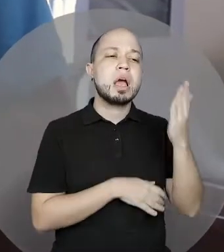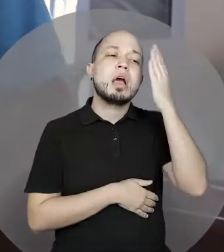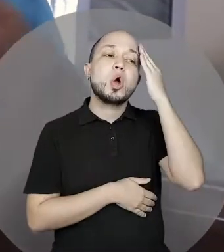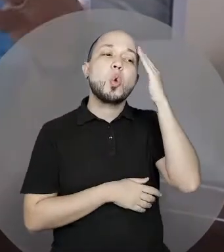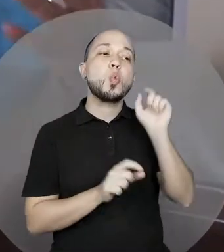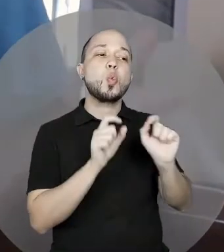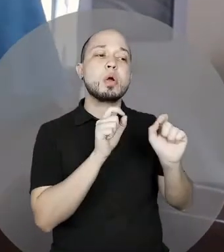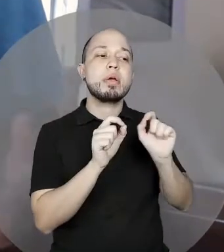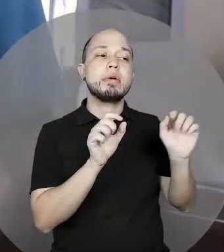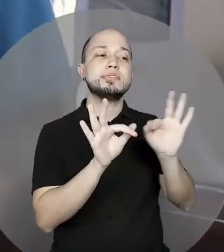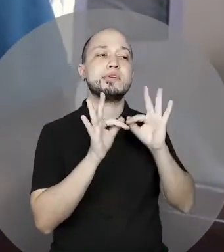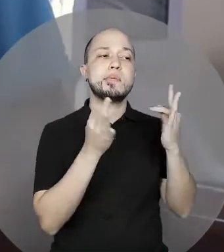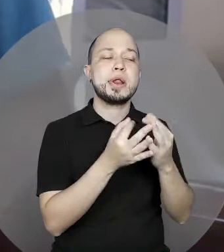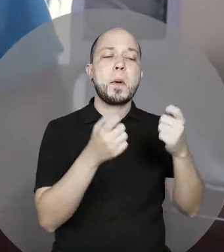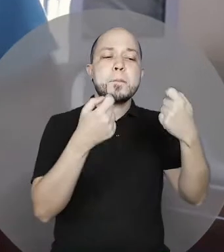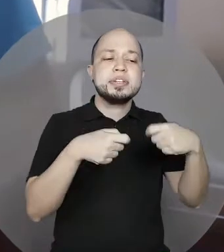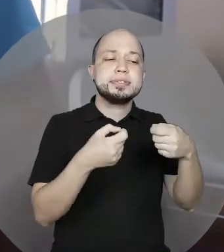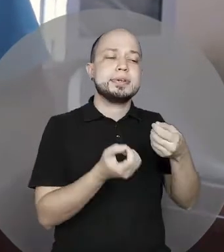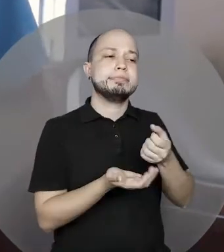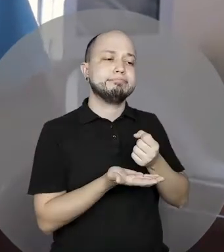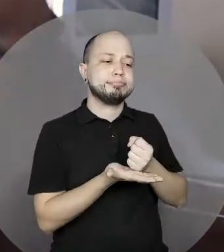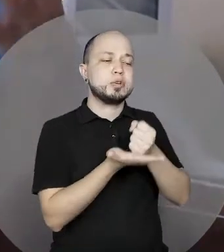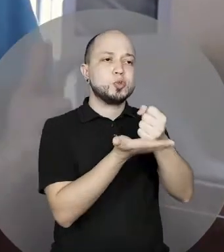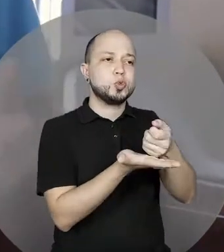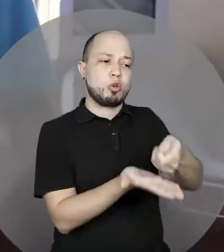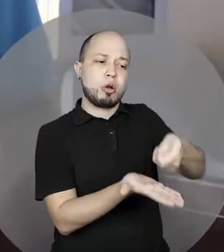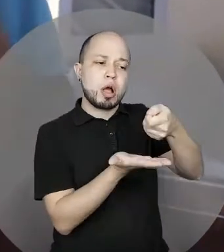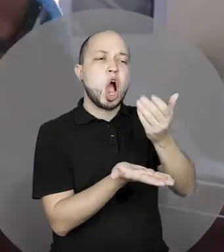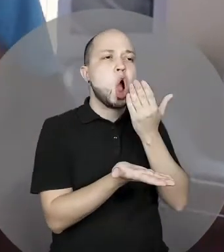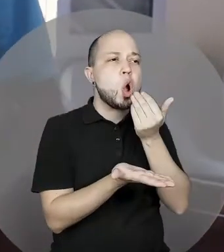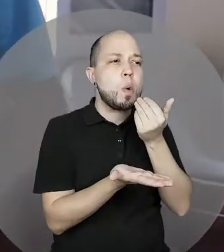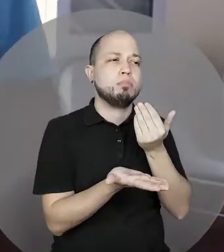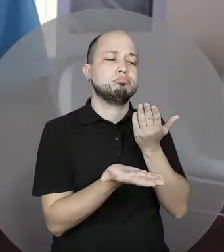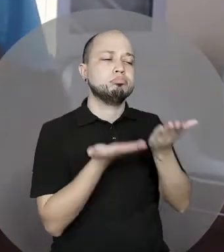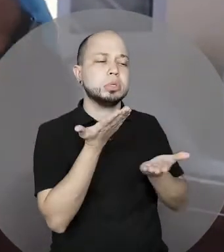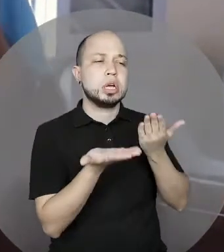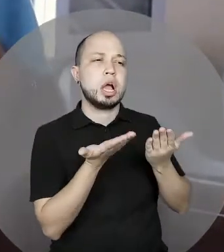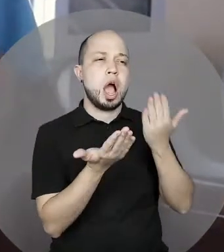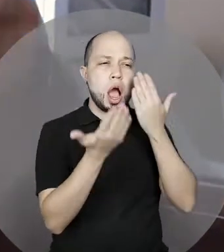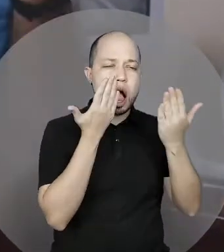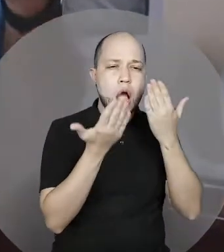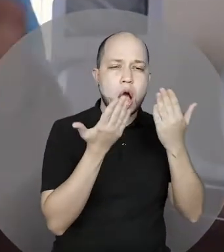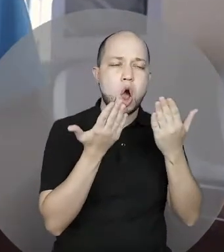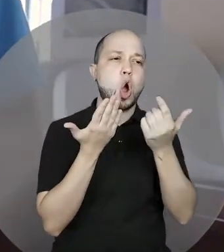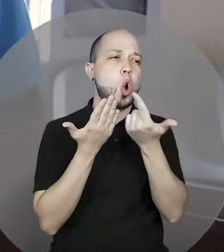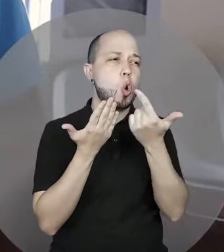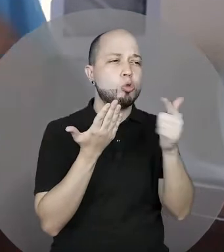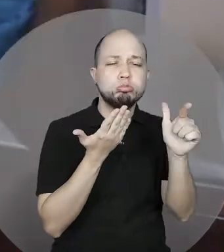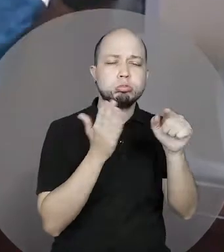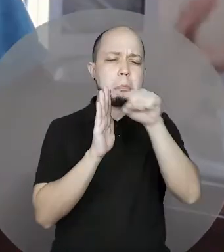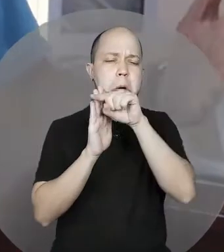e auxiliamos com cestas básicas, atendimento psicológico, capelania e o acompanhamento para que essa família possa se